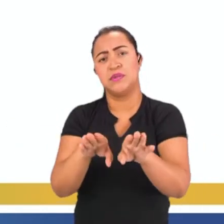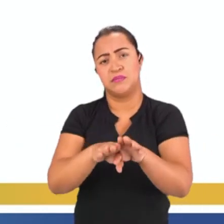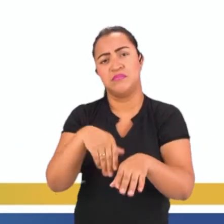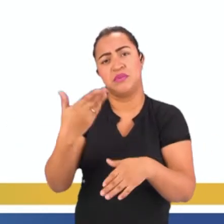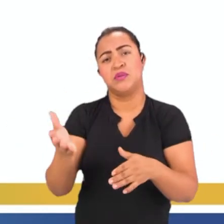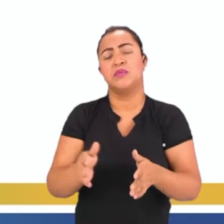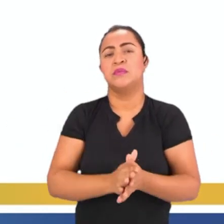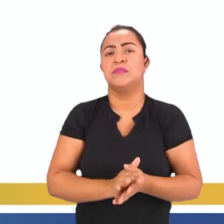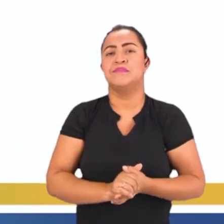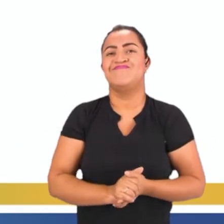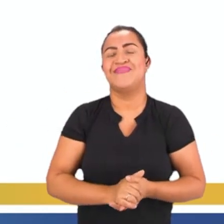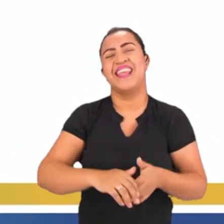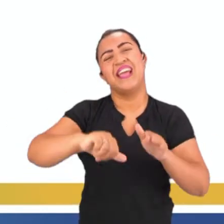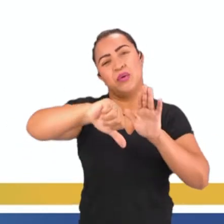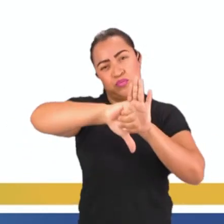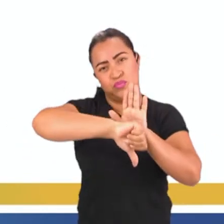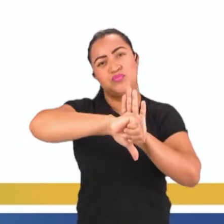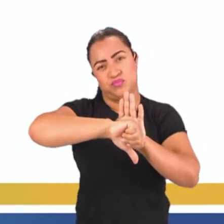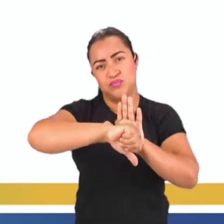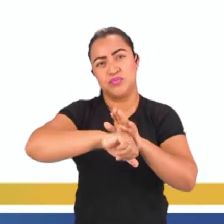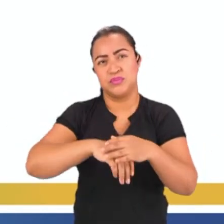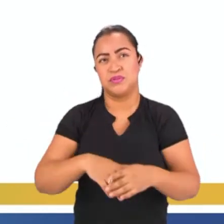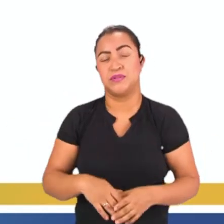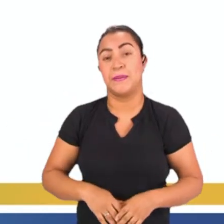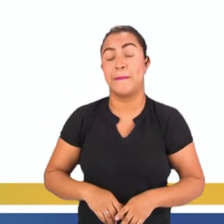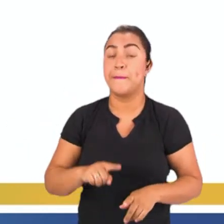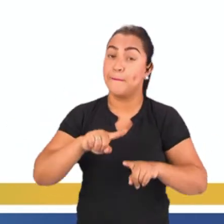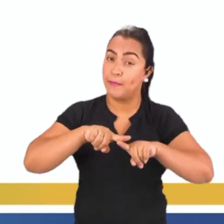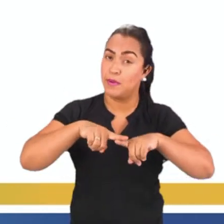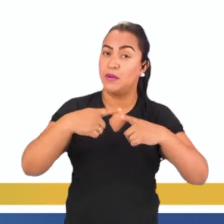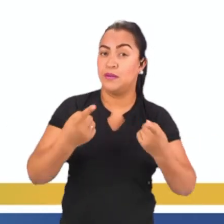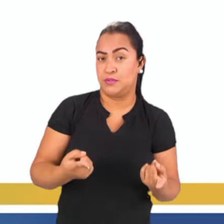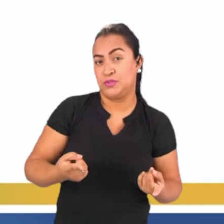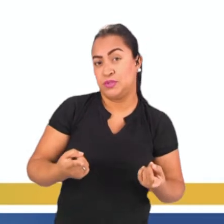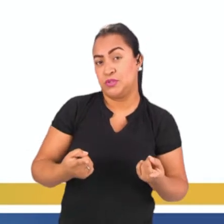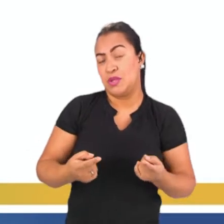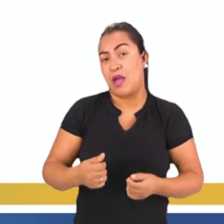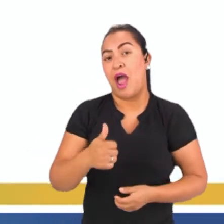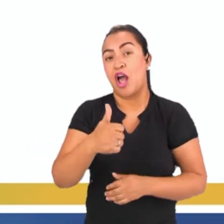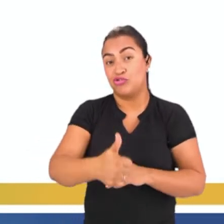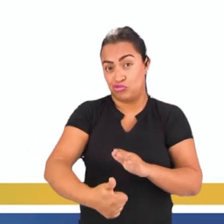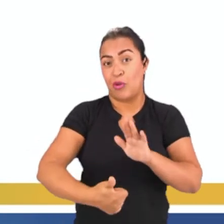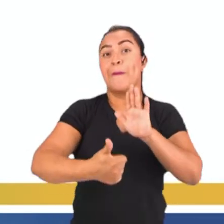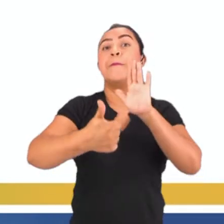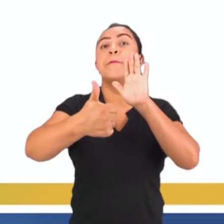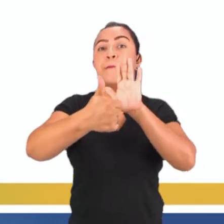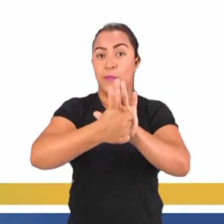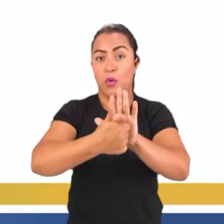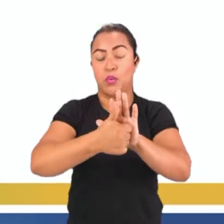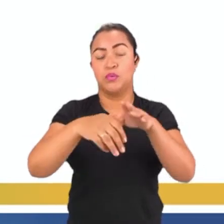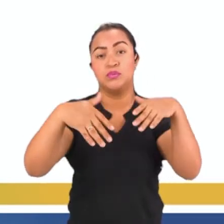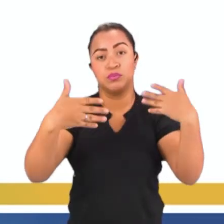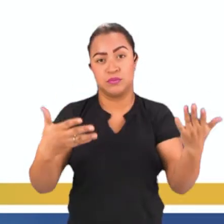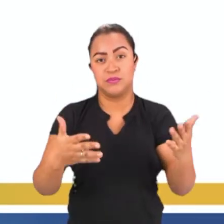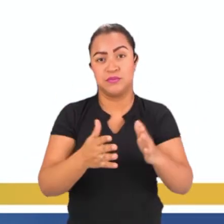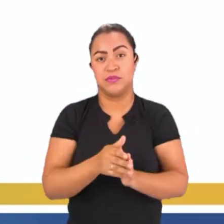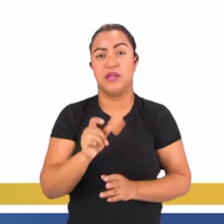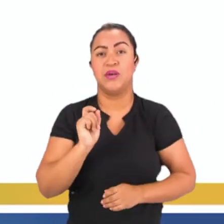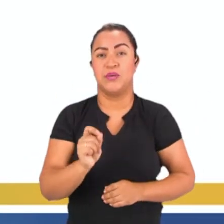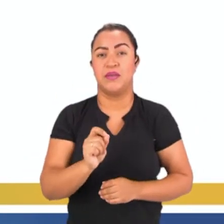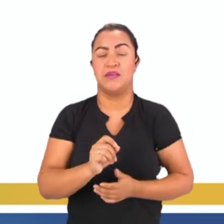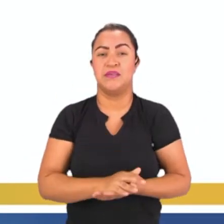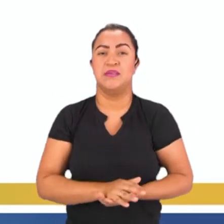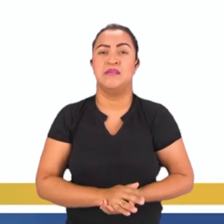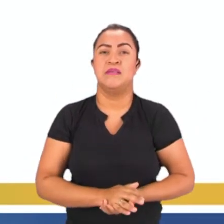desvantagem que vão ocorrer. Por outro lado, os principais aspectos positivos são A produção mais